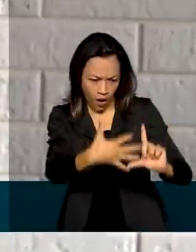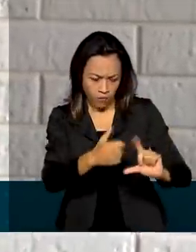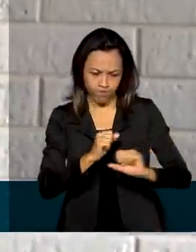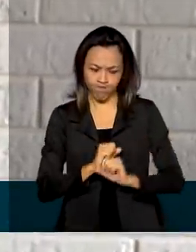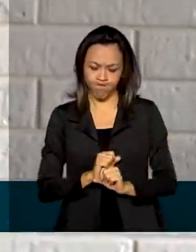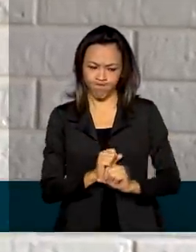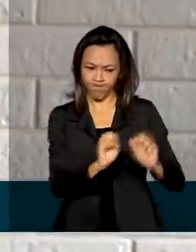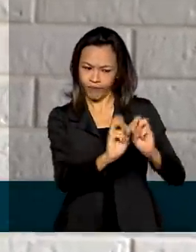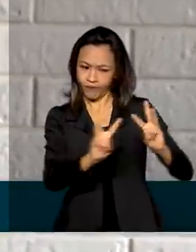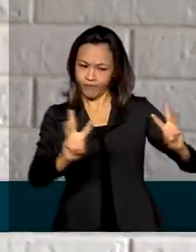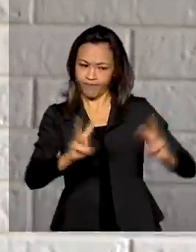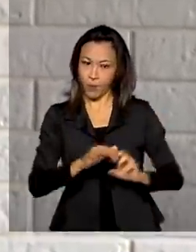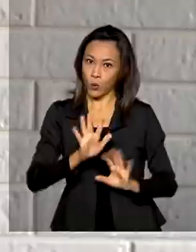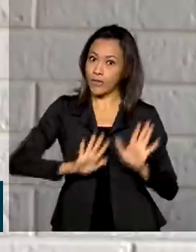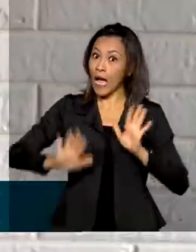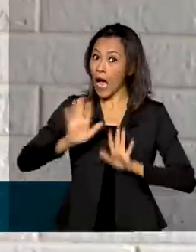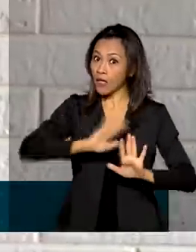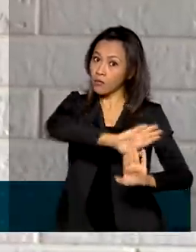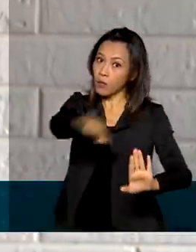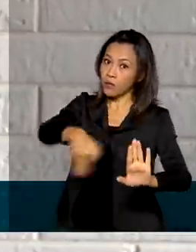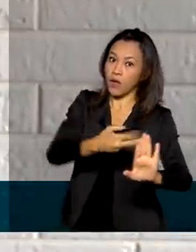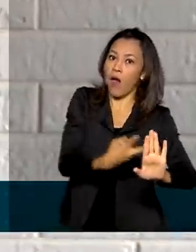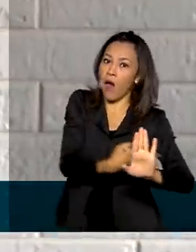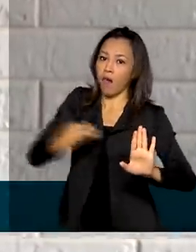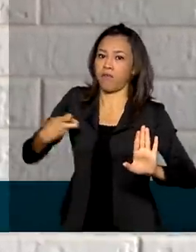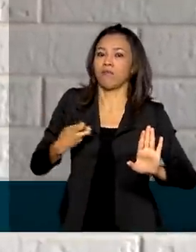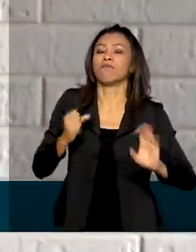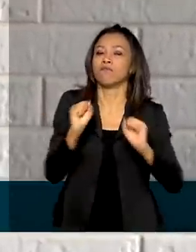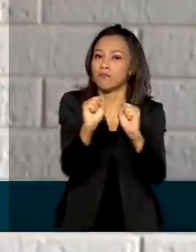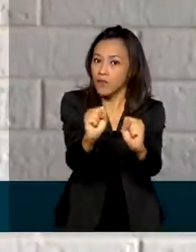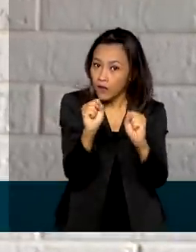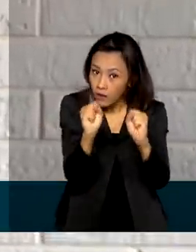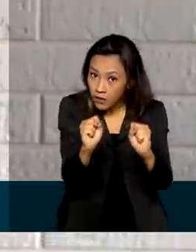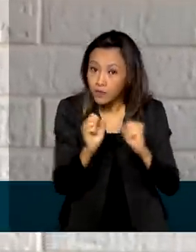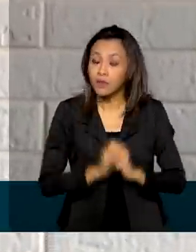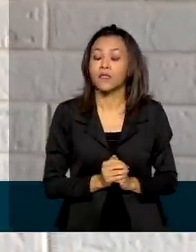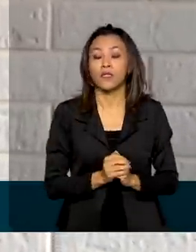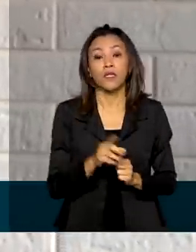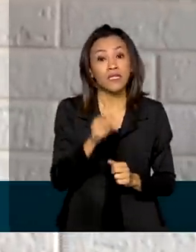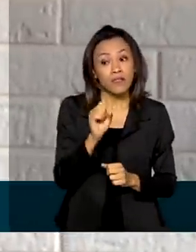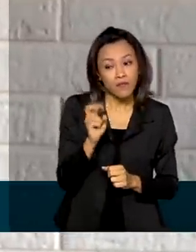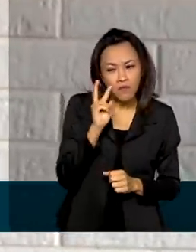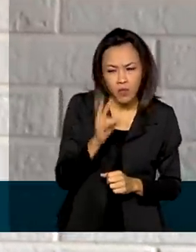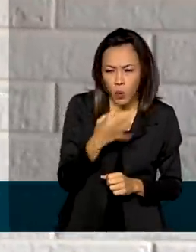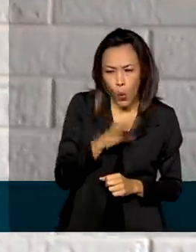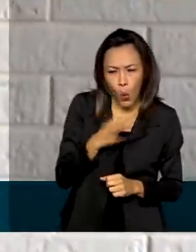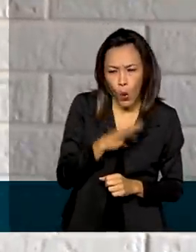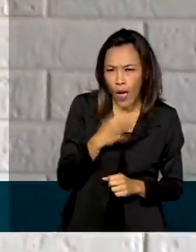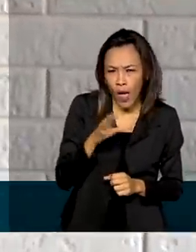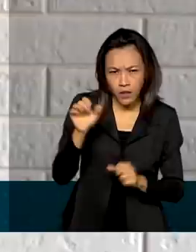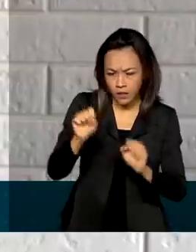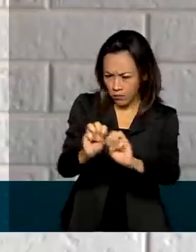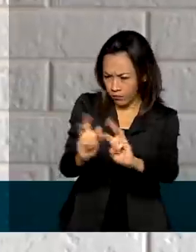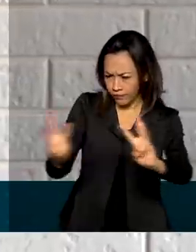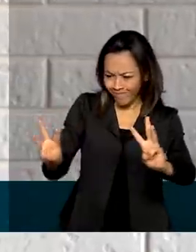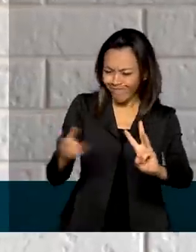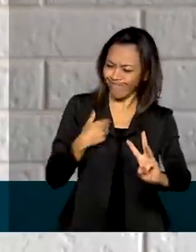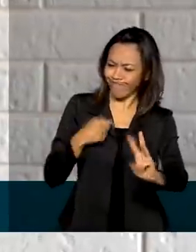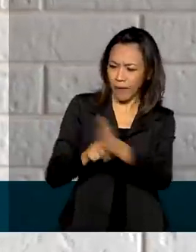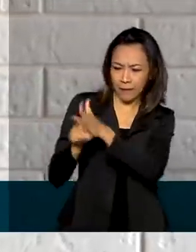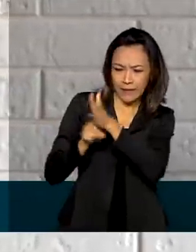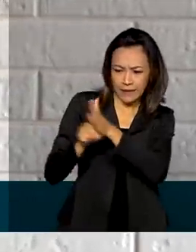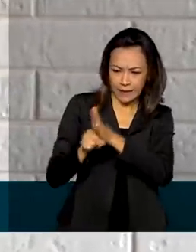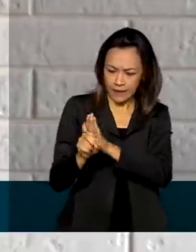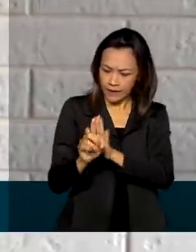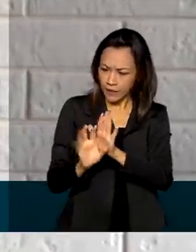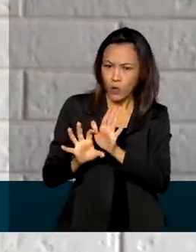sinal de gol. E pesquisar, de repente, algum site se não for conhecido. Ir no Google ali,